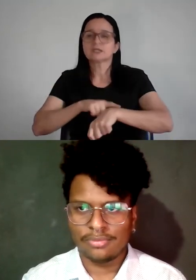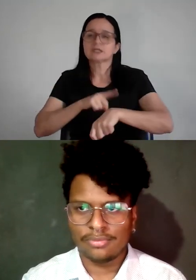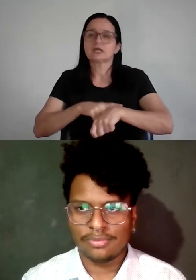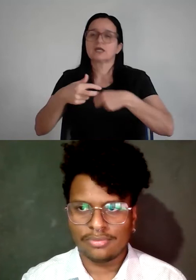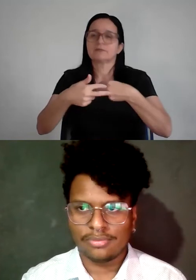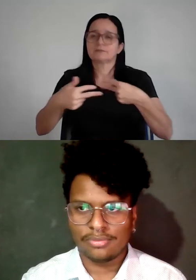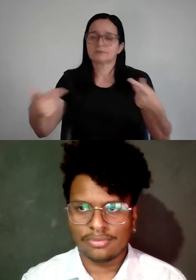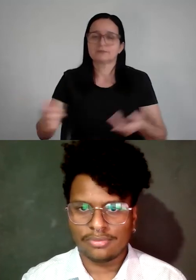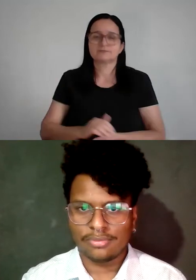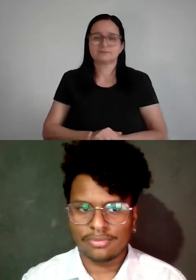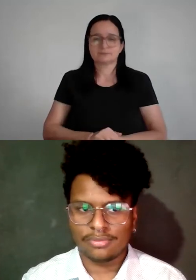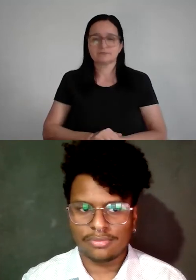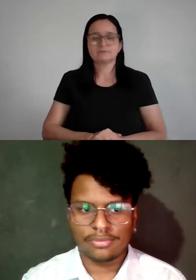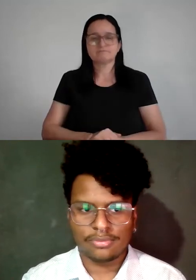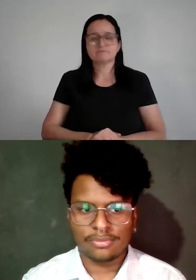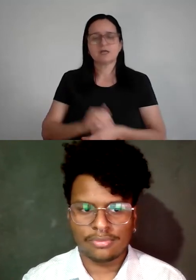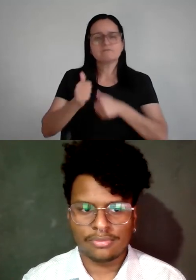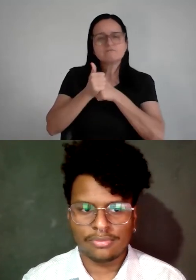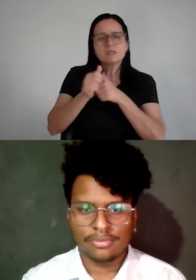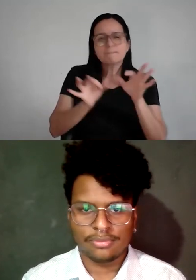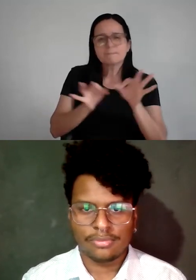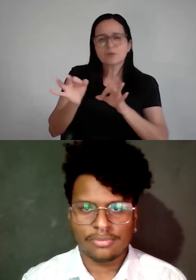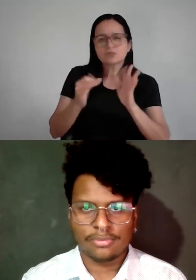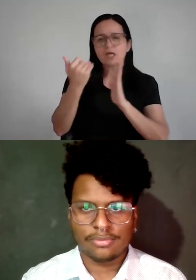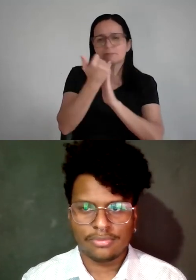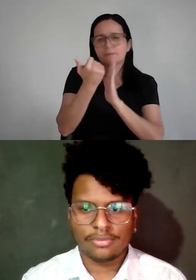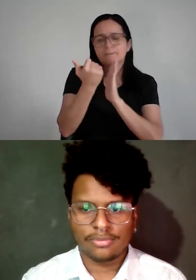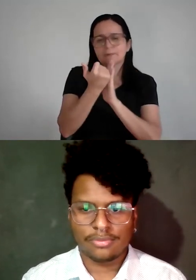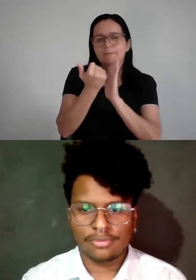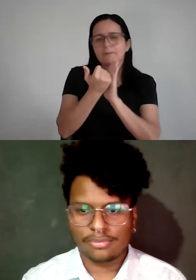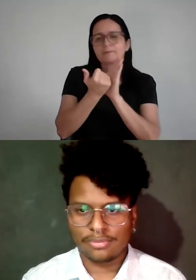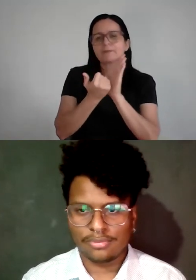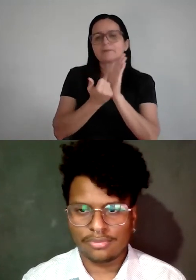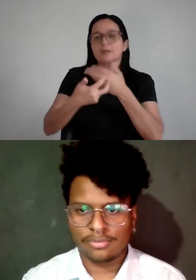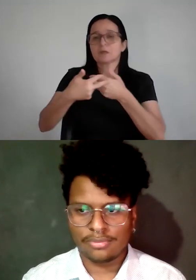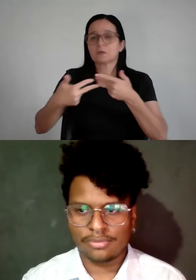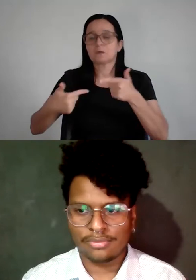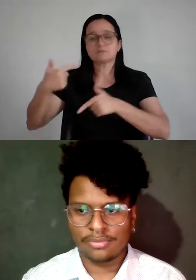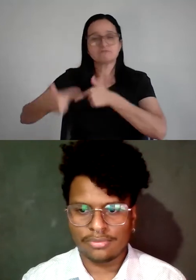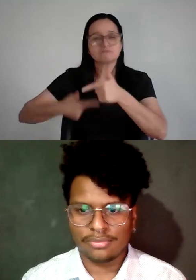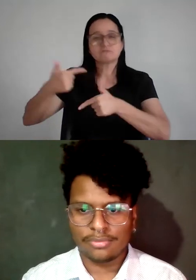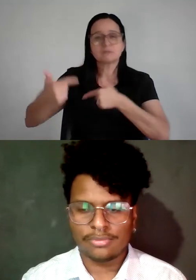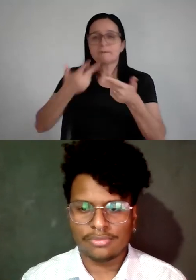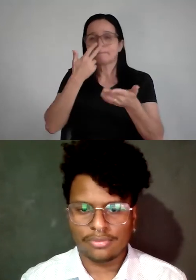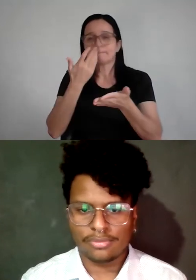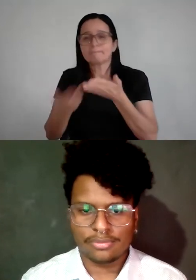o acompanhamento dos seus projetos, gestão de projetos das coisas que você faz pra você não deixar a ponta solta, não deixar as coisas